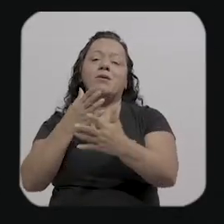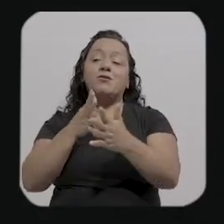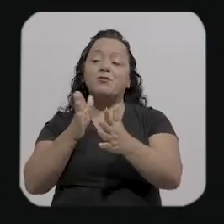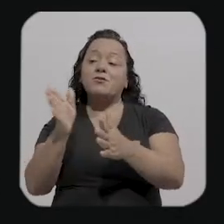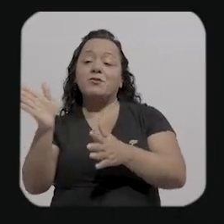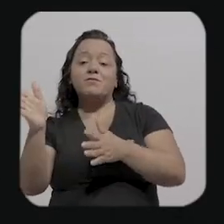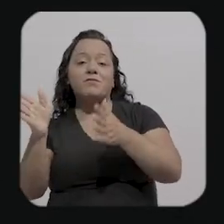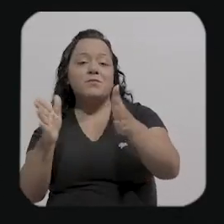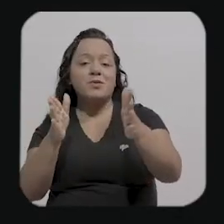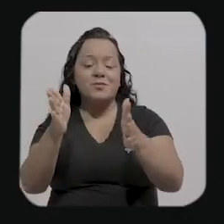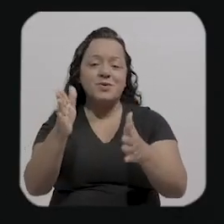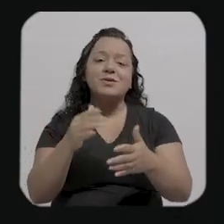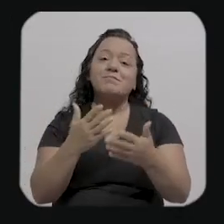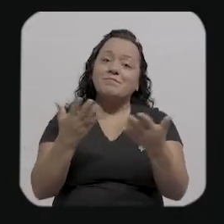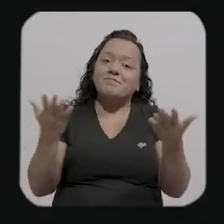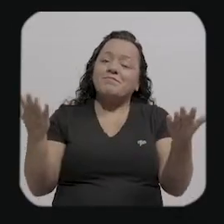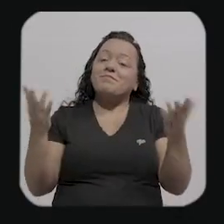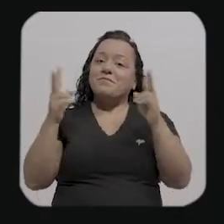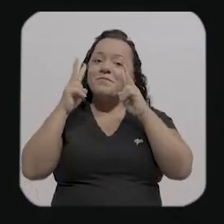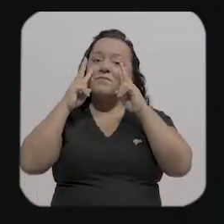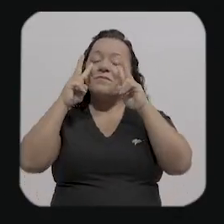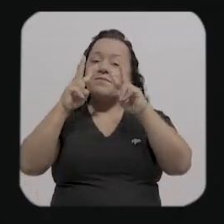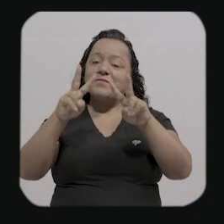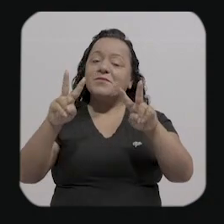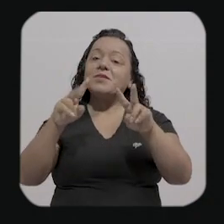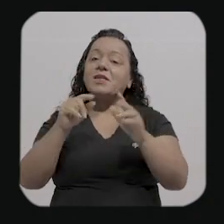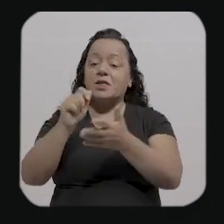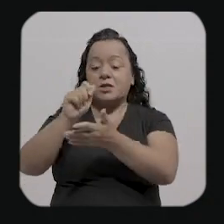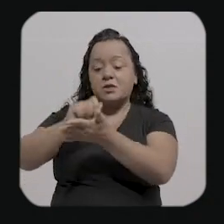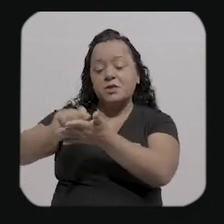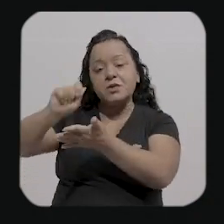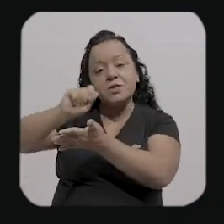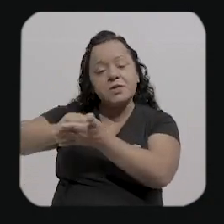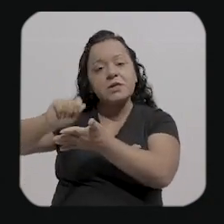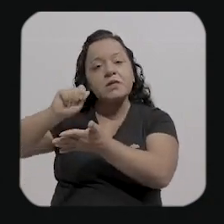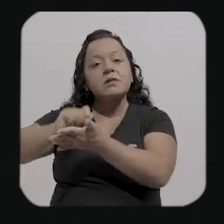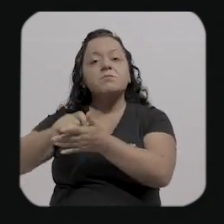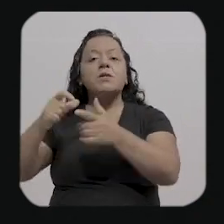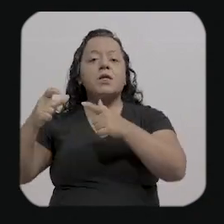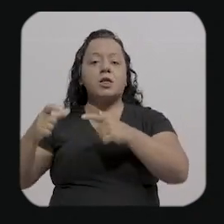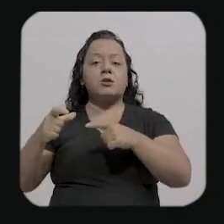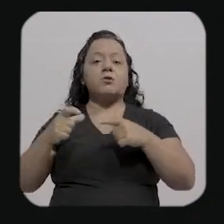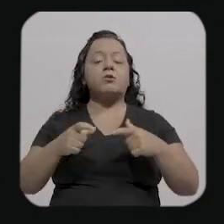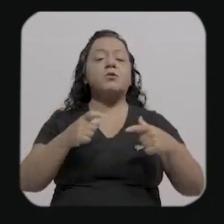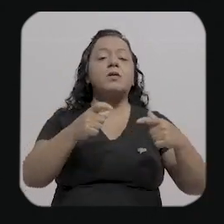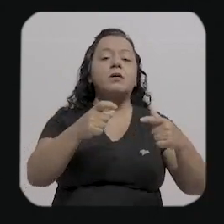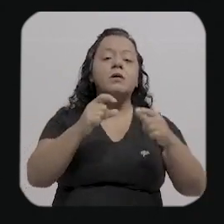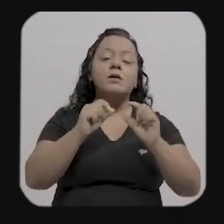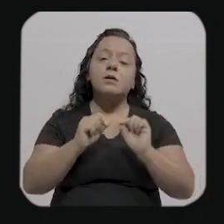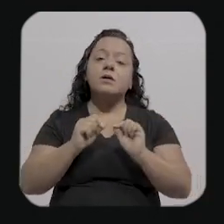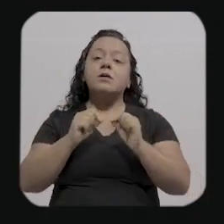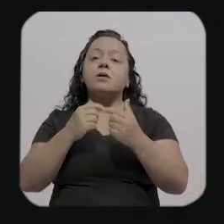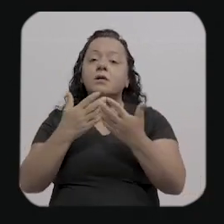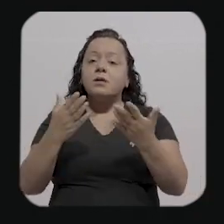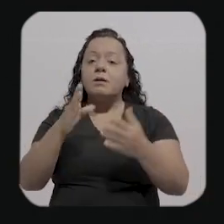olha isso você levou sua escrita pra lugares como o balada literária em São Paulo 2015